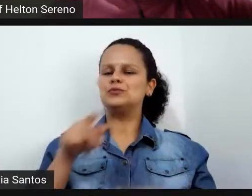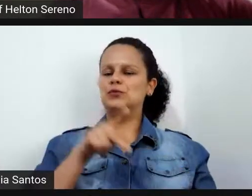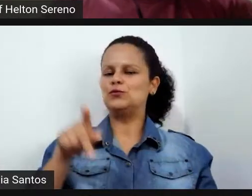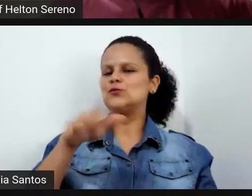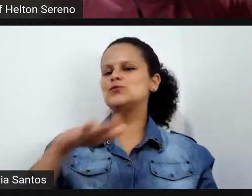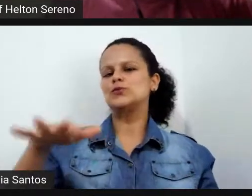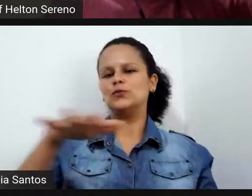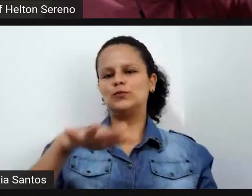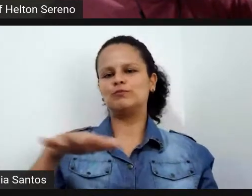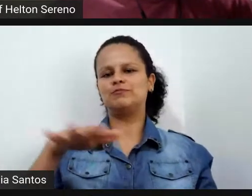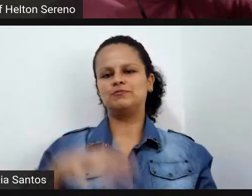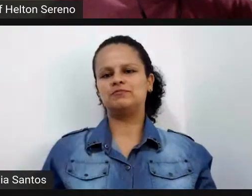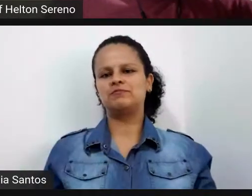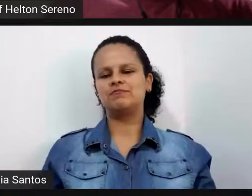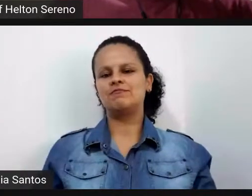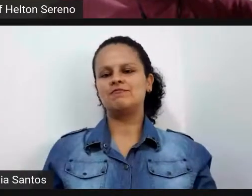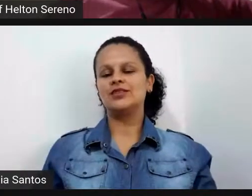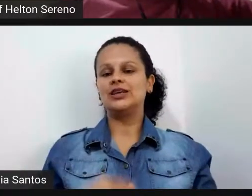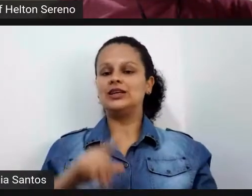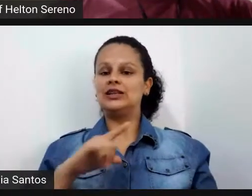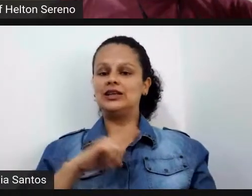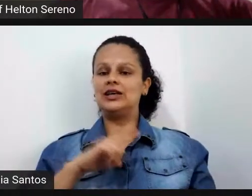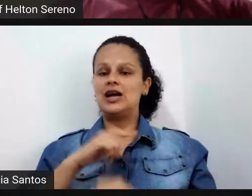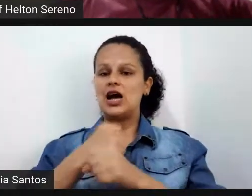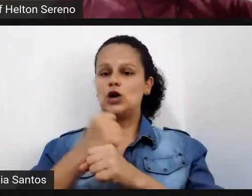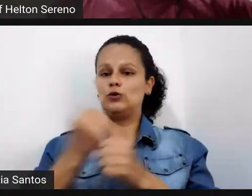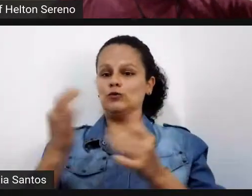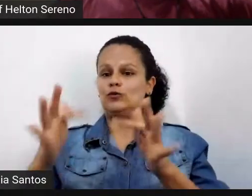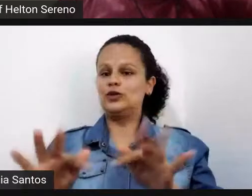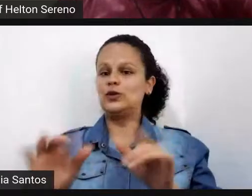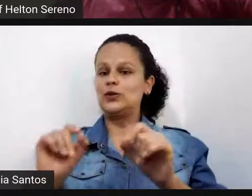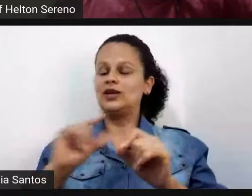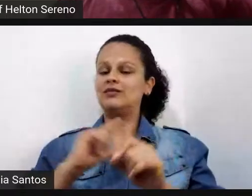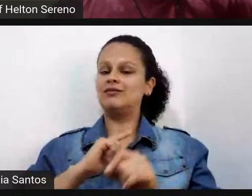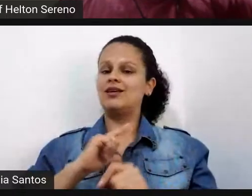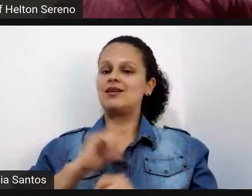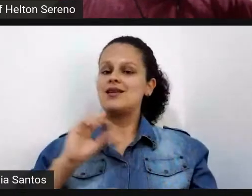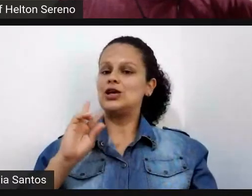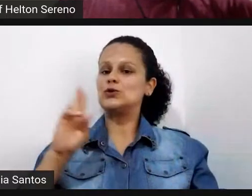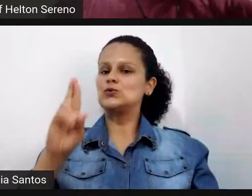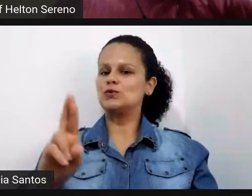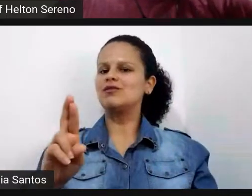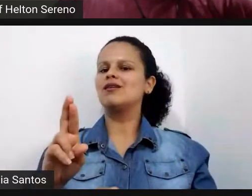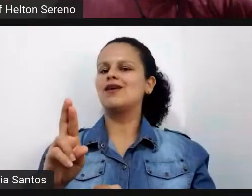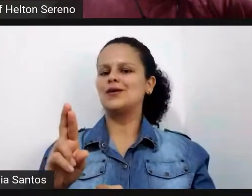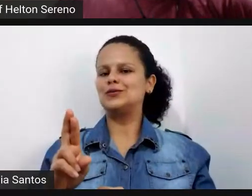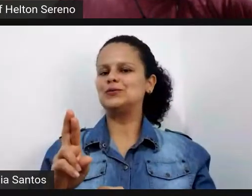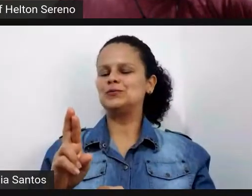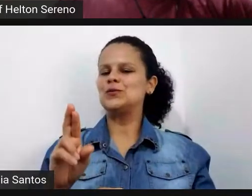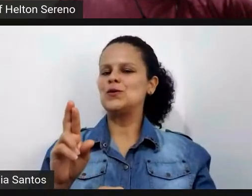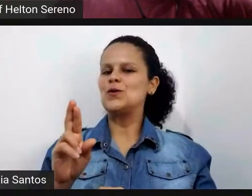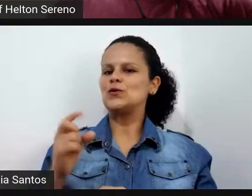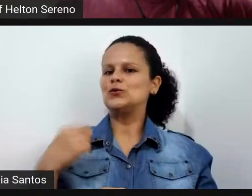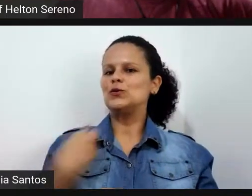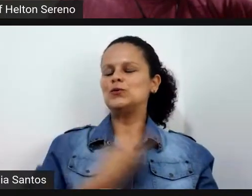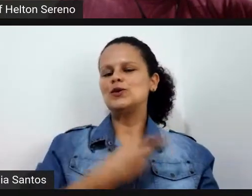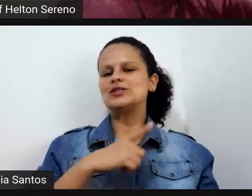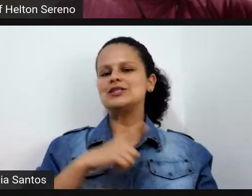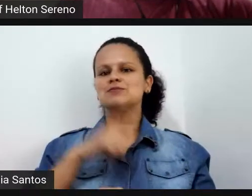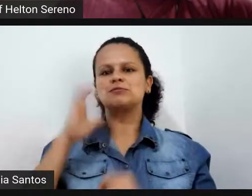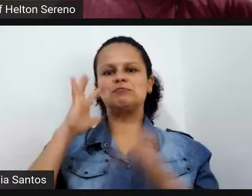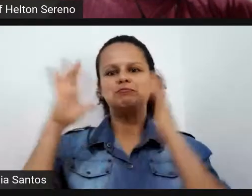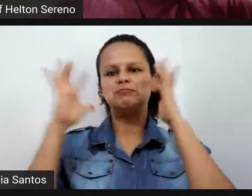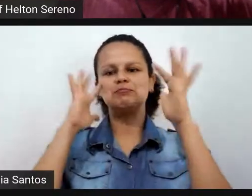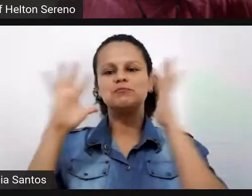e no final do ano a gente vai ter um resultado disso daí que espera a gente tem a expectativa bem bacana de juntar